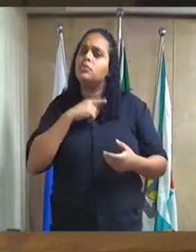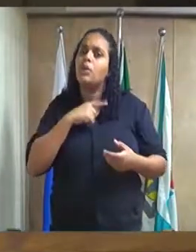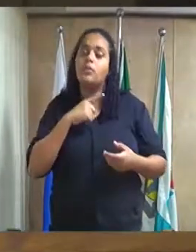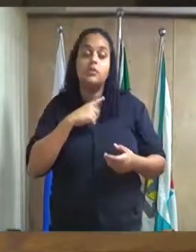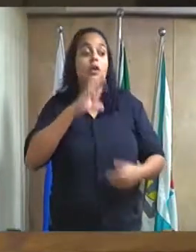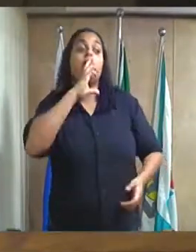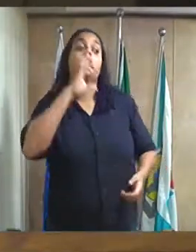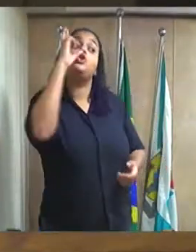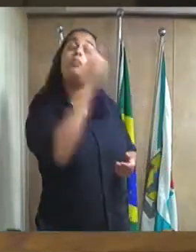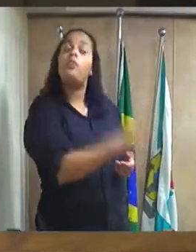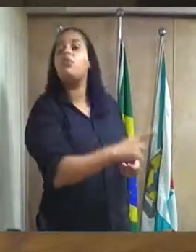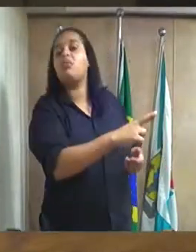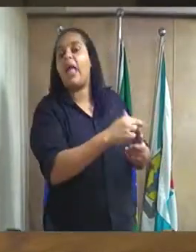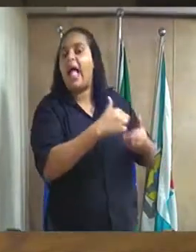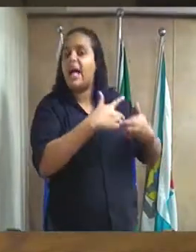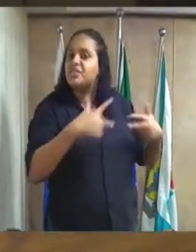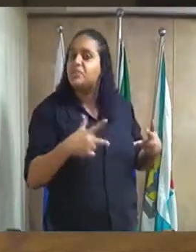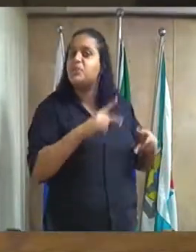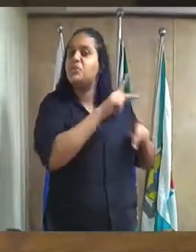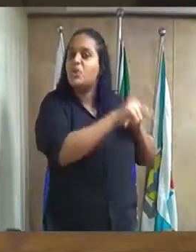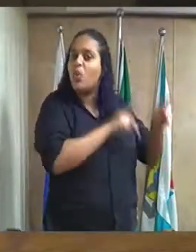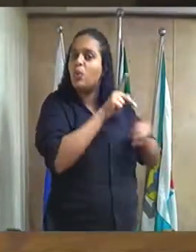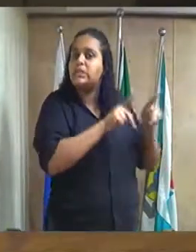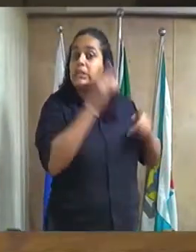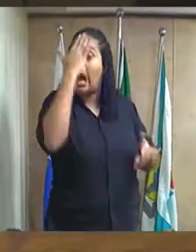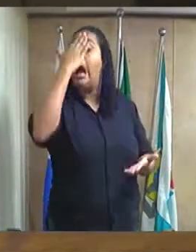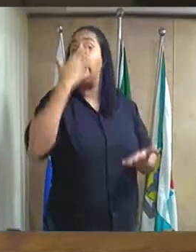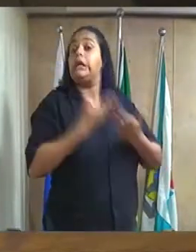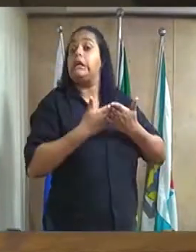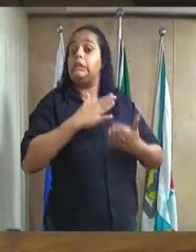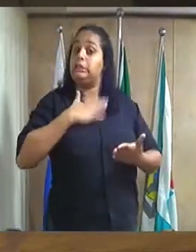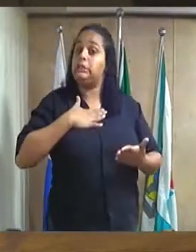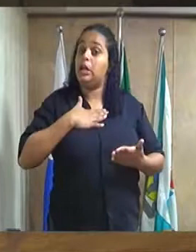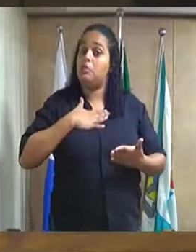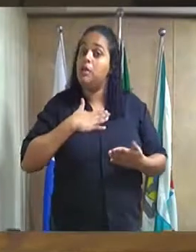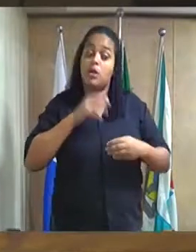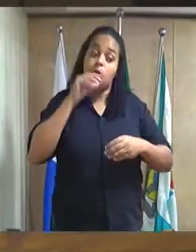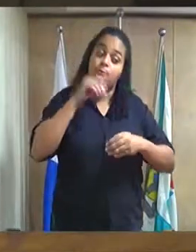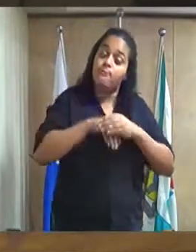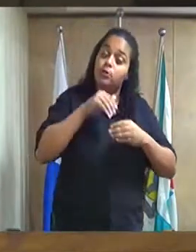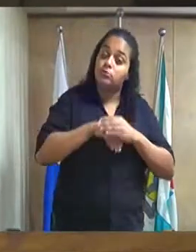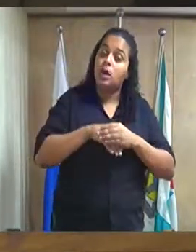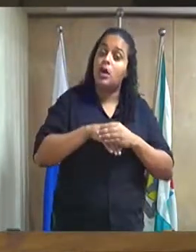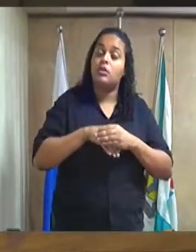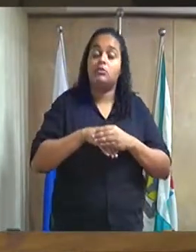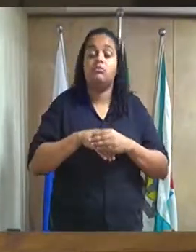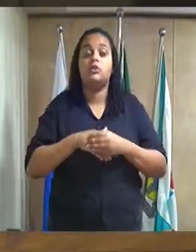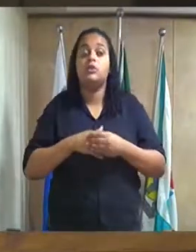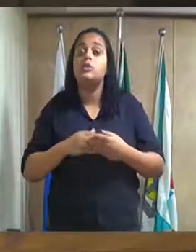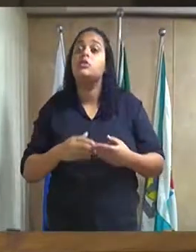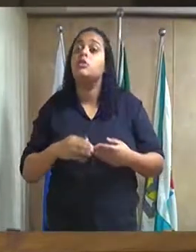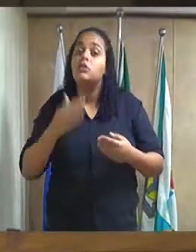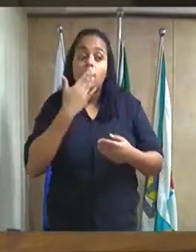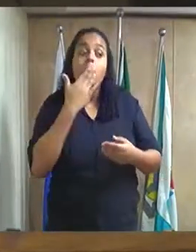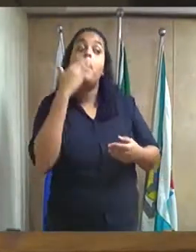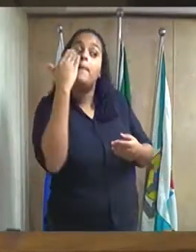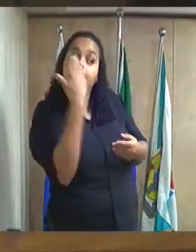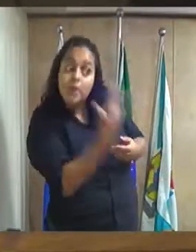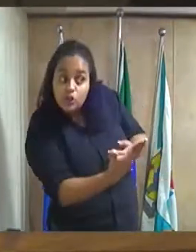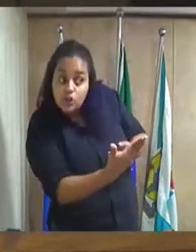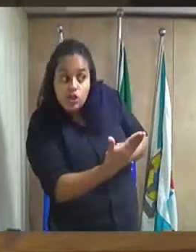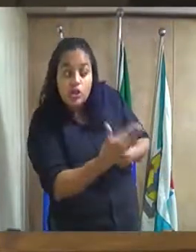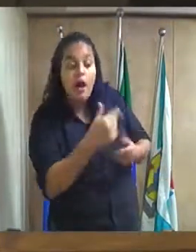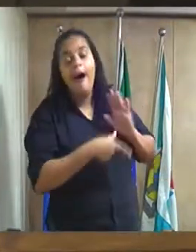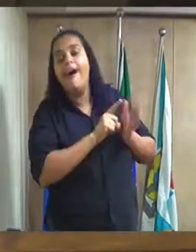naquelas pessoas que depositaram a esperança e votaram na gente. Das mesmas pessoas que nós vamos pedir, fomos pedir os